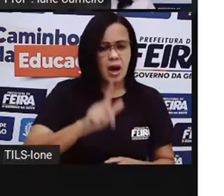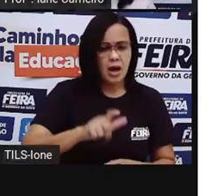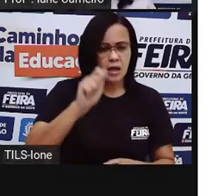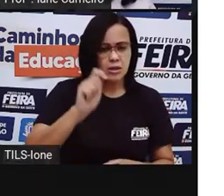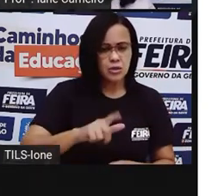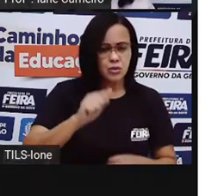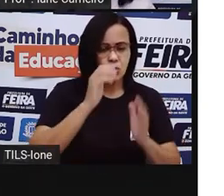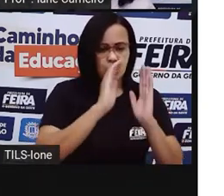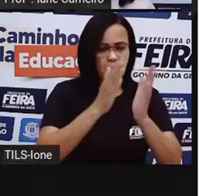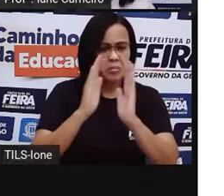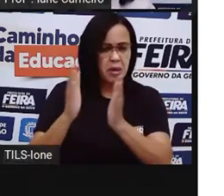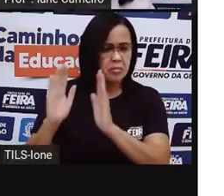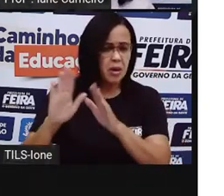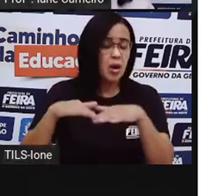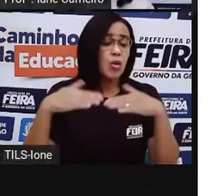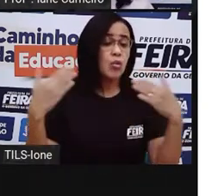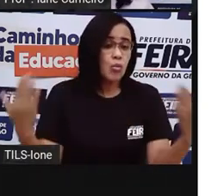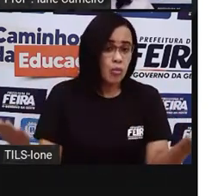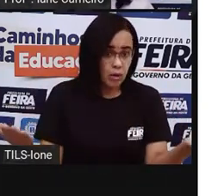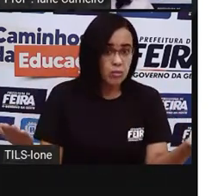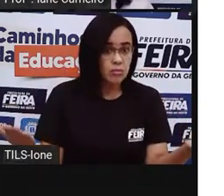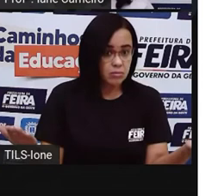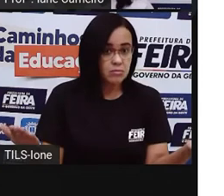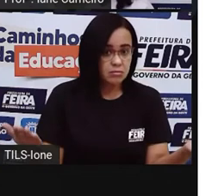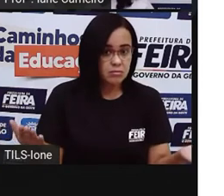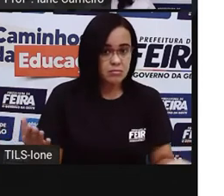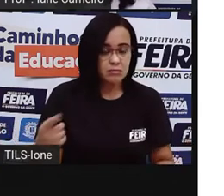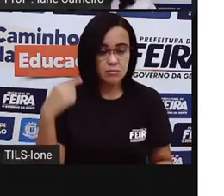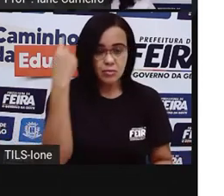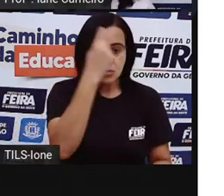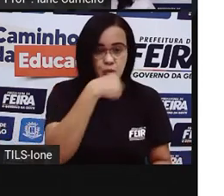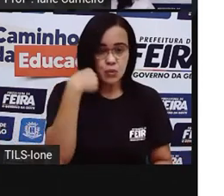é a coordenada dessa criança aí que está com o rostinho azul?